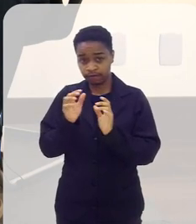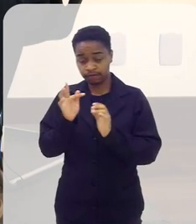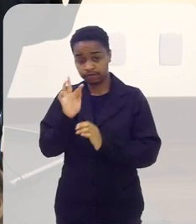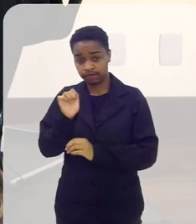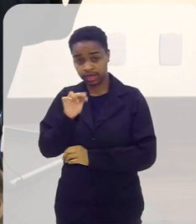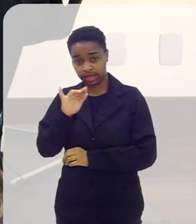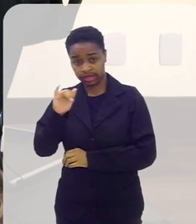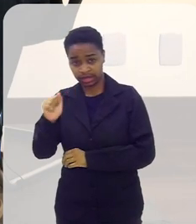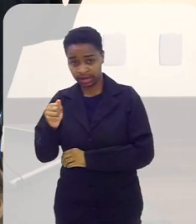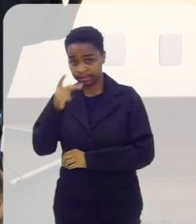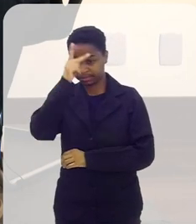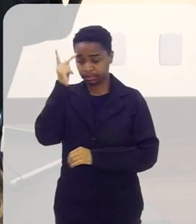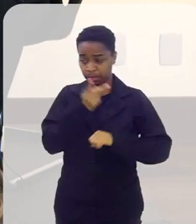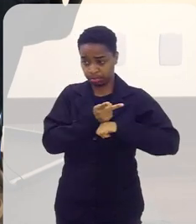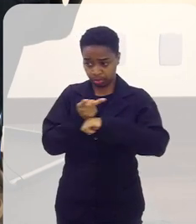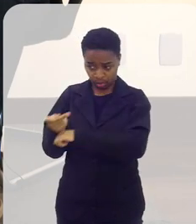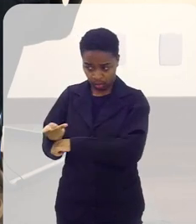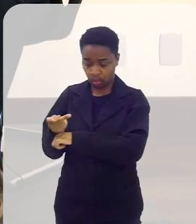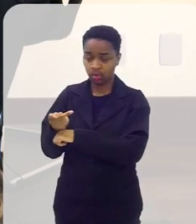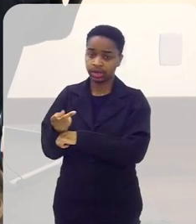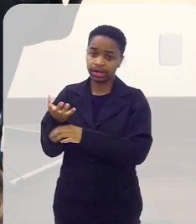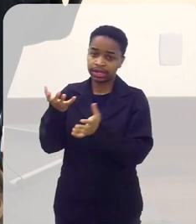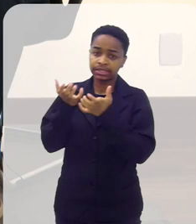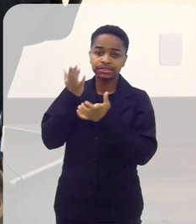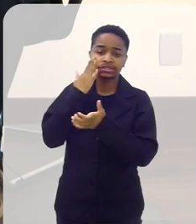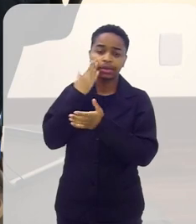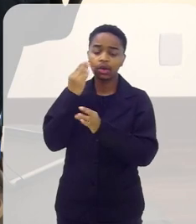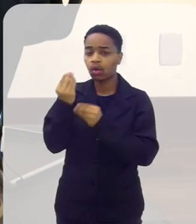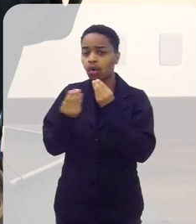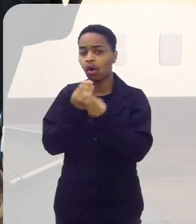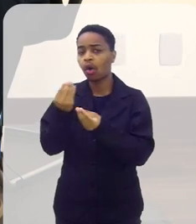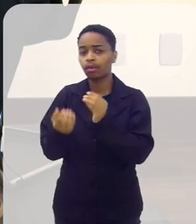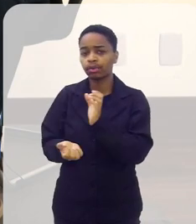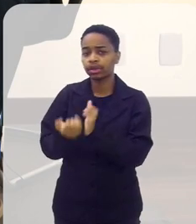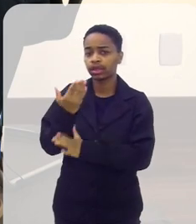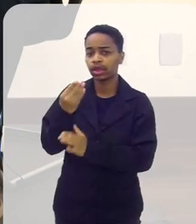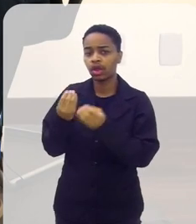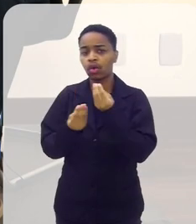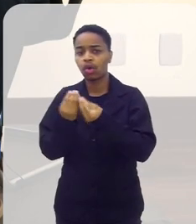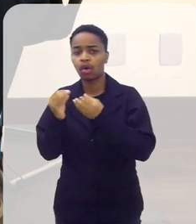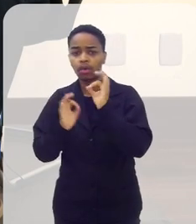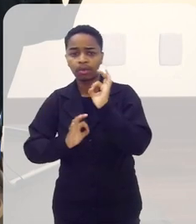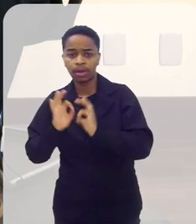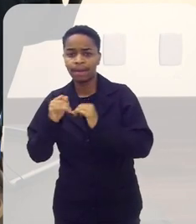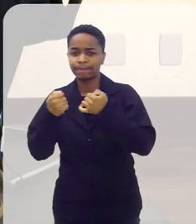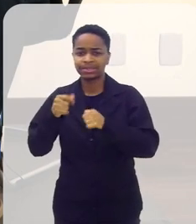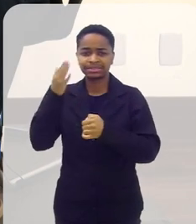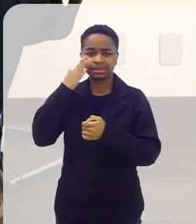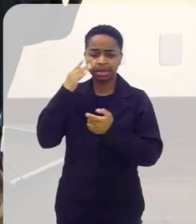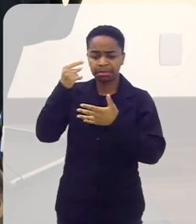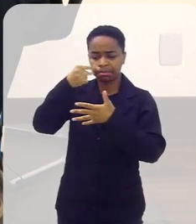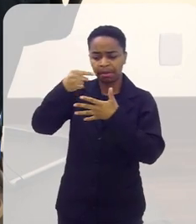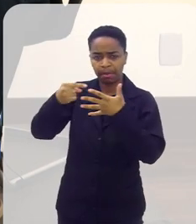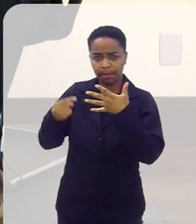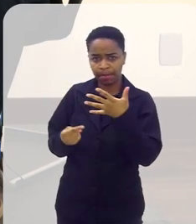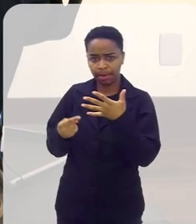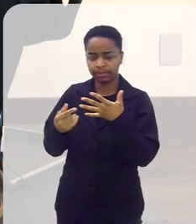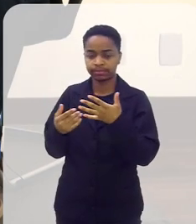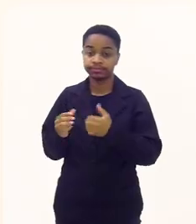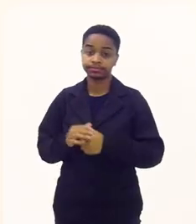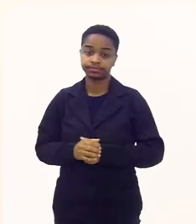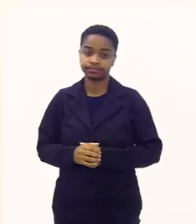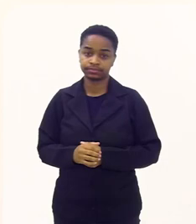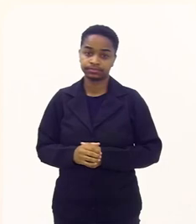vocês vocês devem ter uma procura imensa de pessoas querendo saber como é que se monta tem que saber isso tem que saber